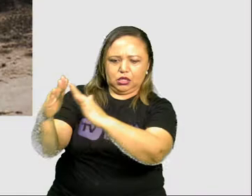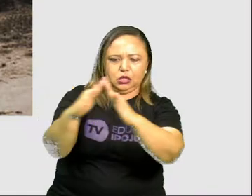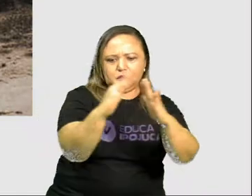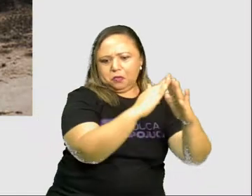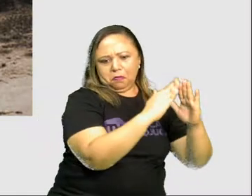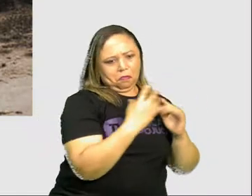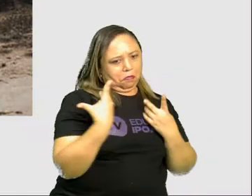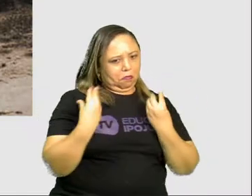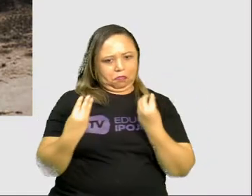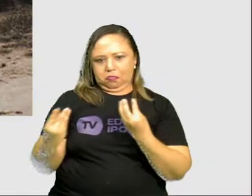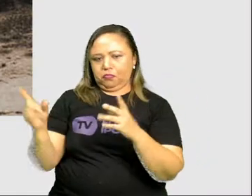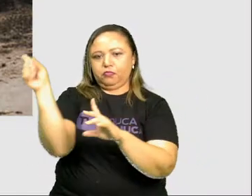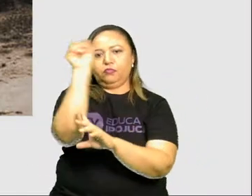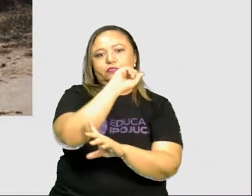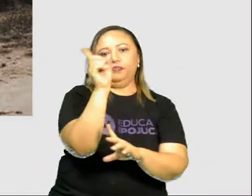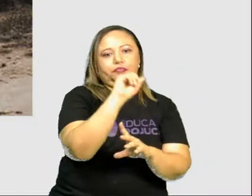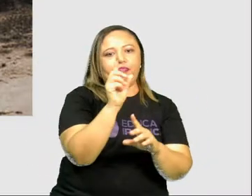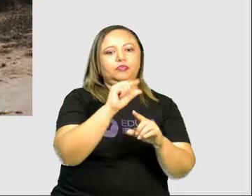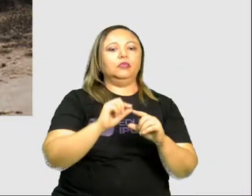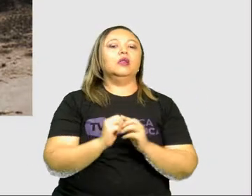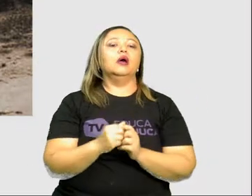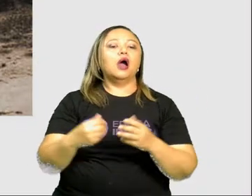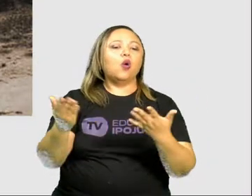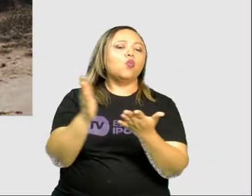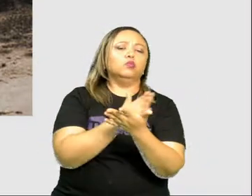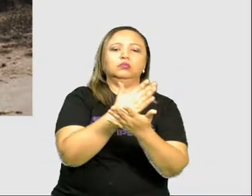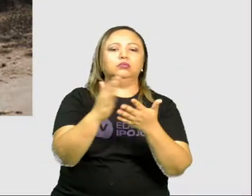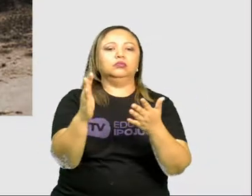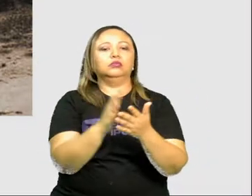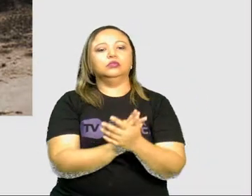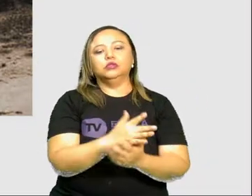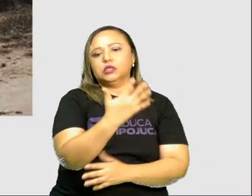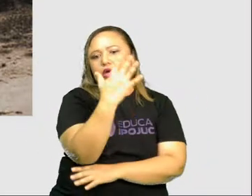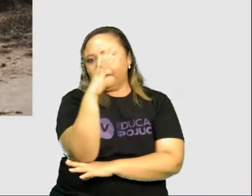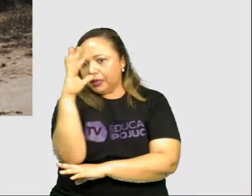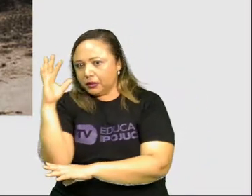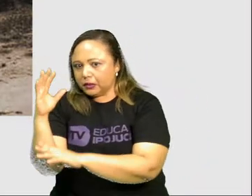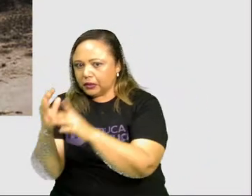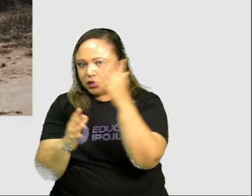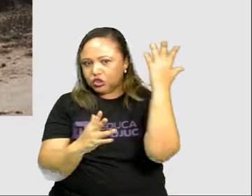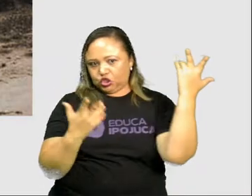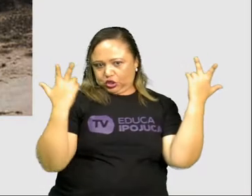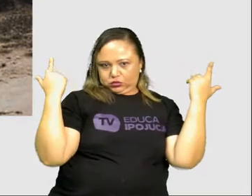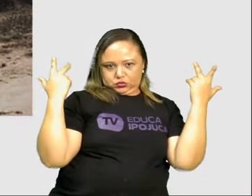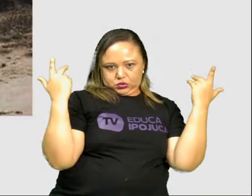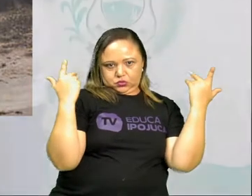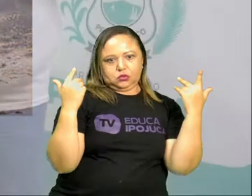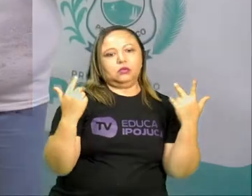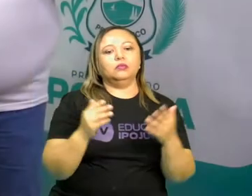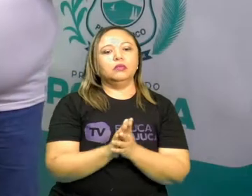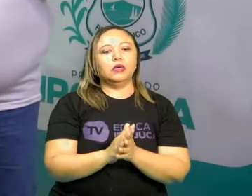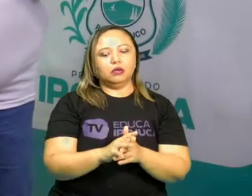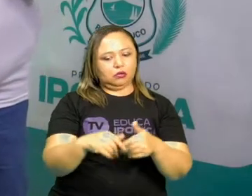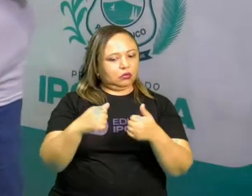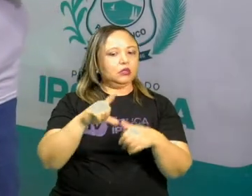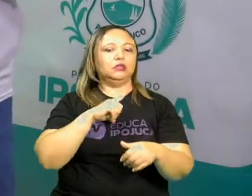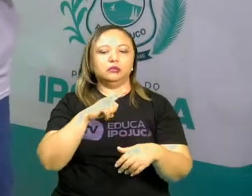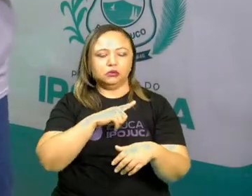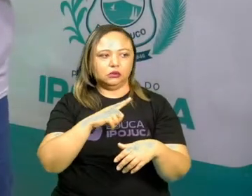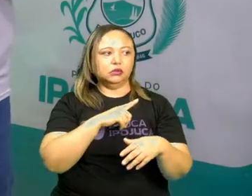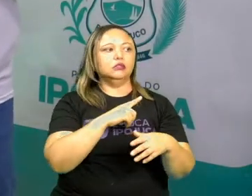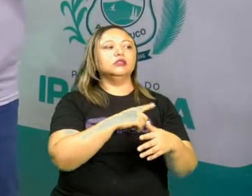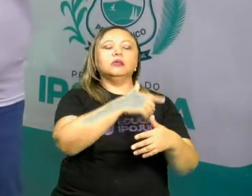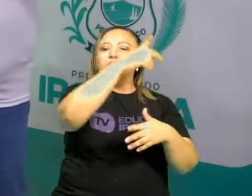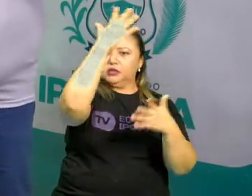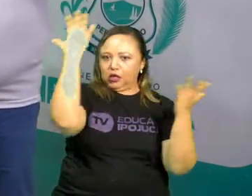a paisagem natural um pouco preservada ainda. Porém, na próxima imagem que a gente